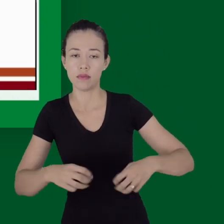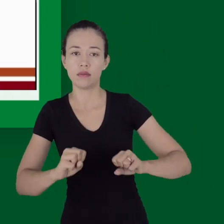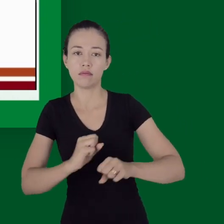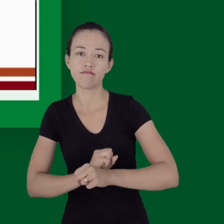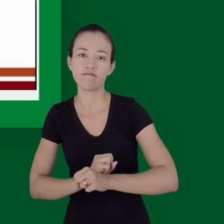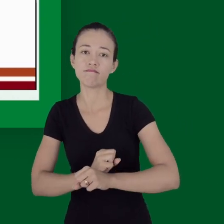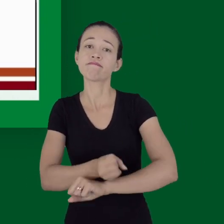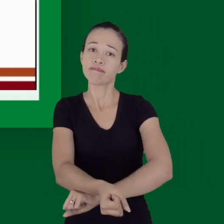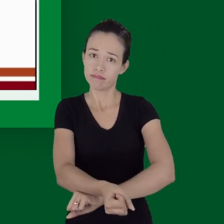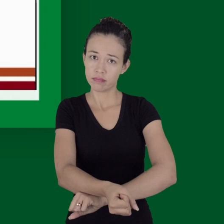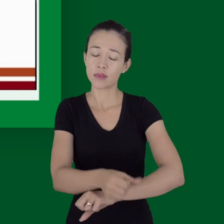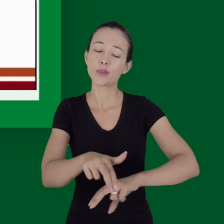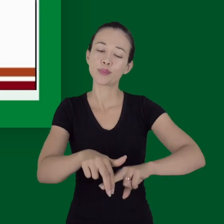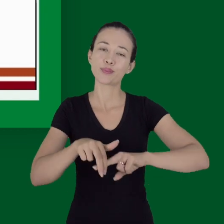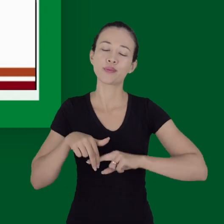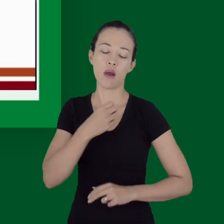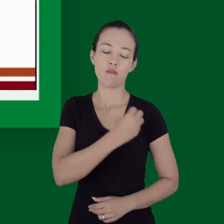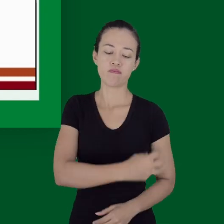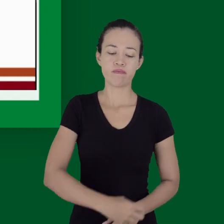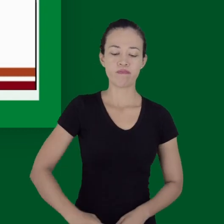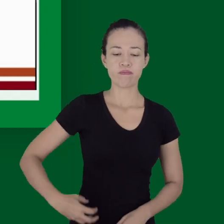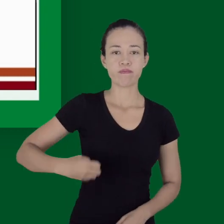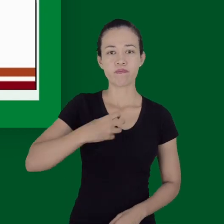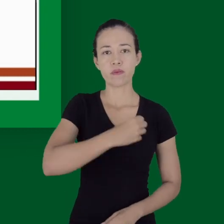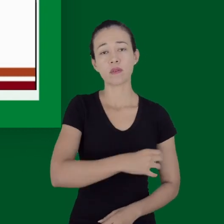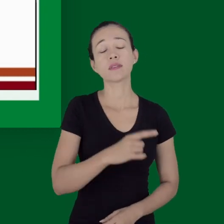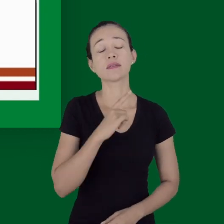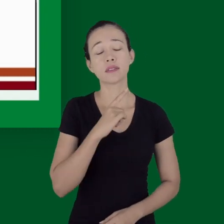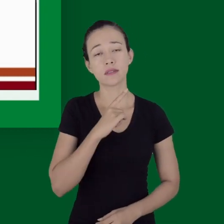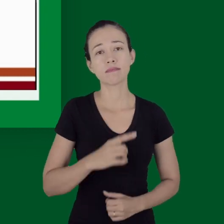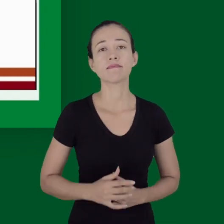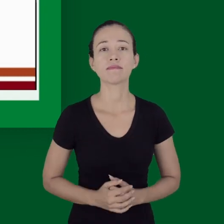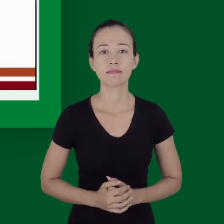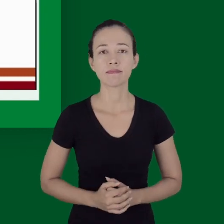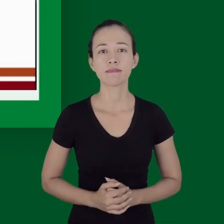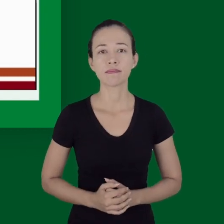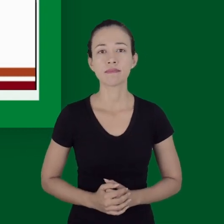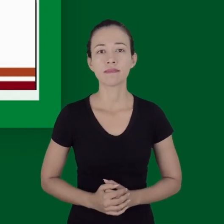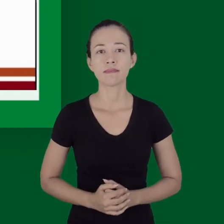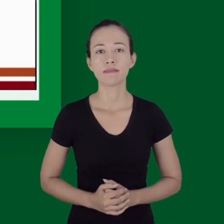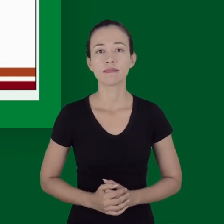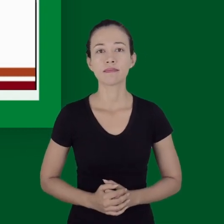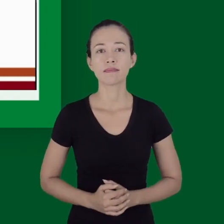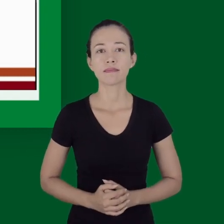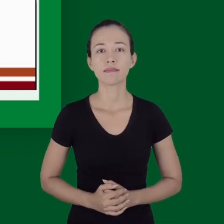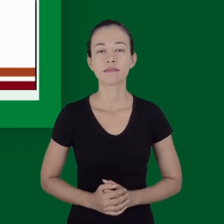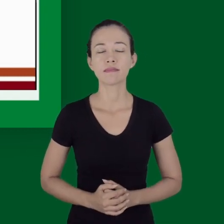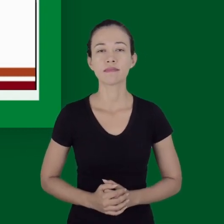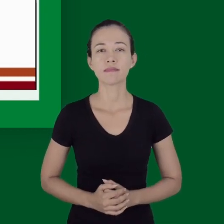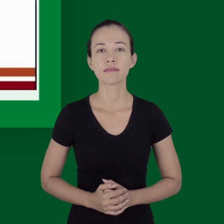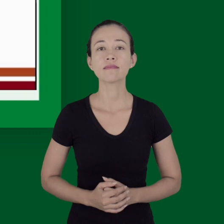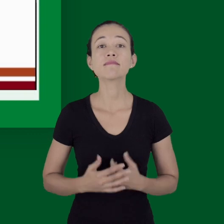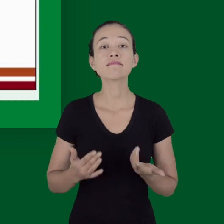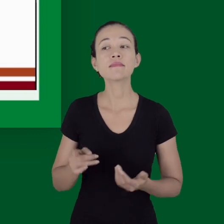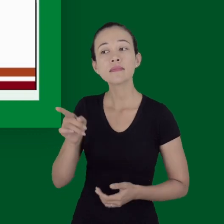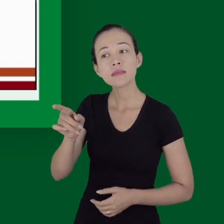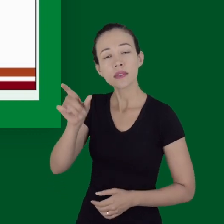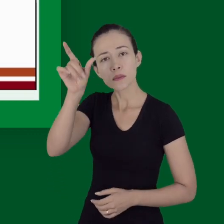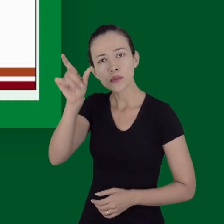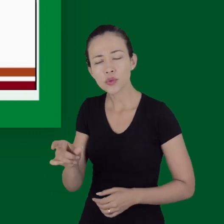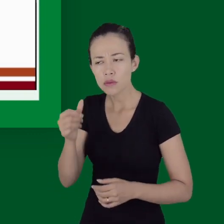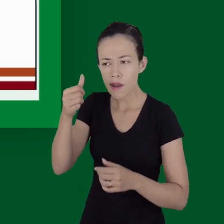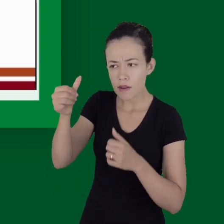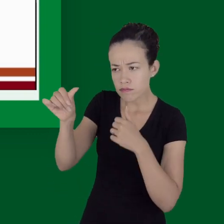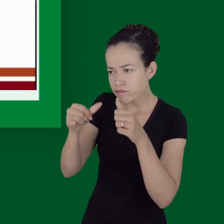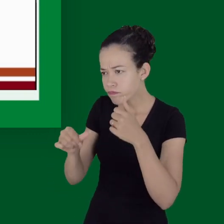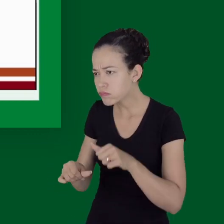metabolismo aeróbico para um anaeróbico. Isso vai gerar as consequências do choque. Na avaliação